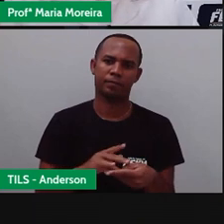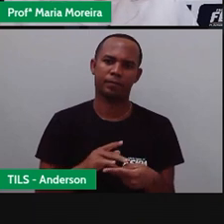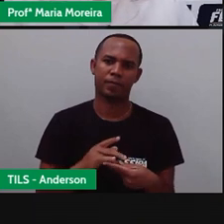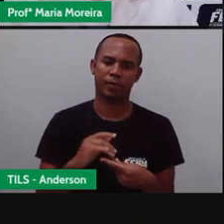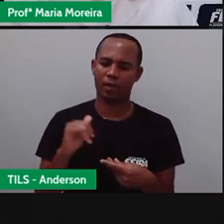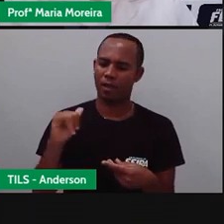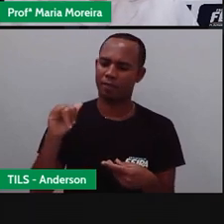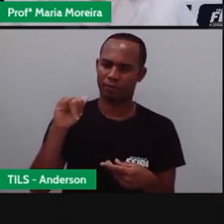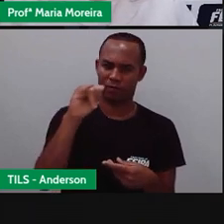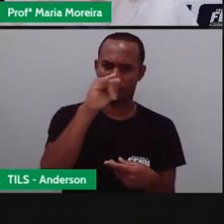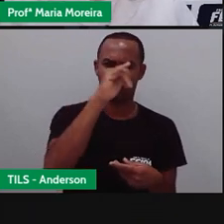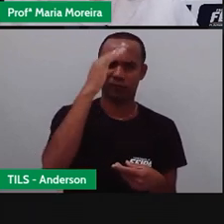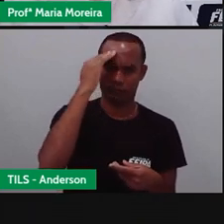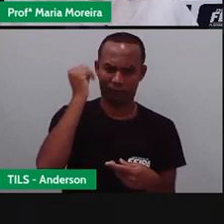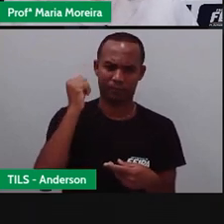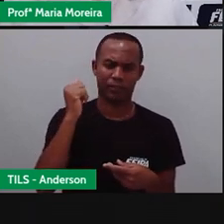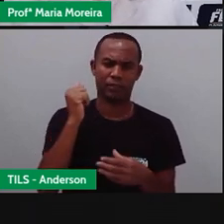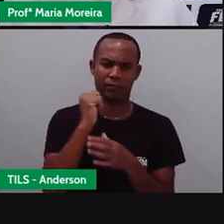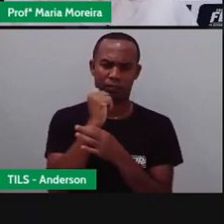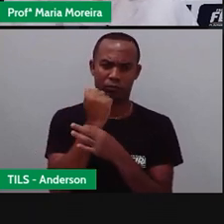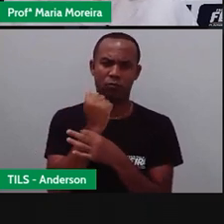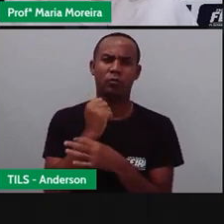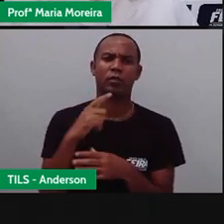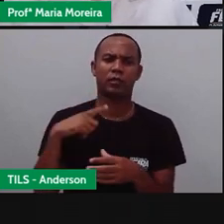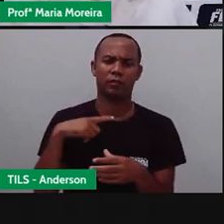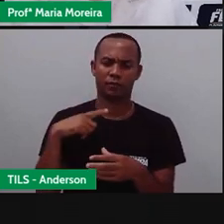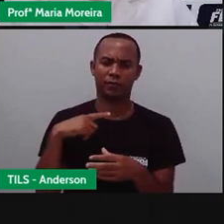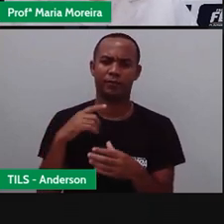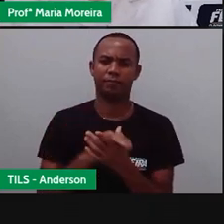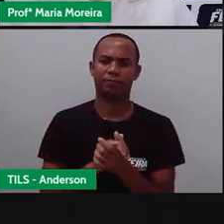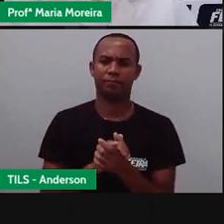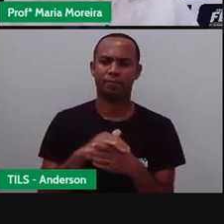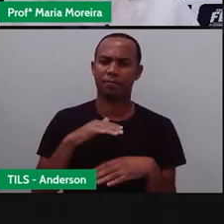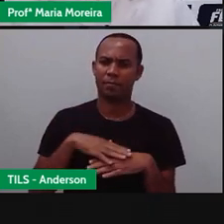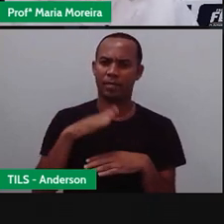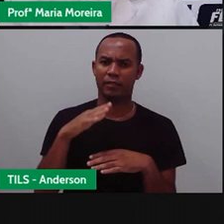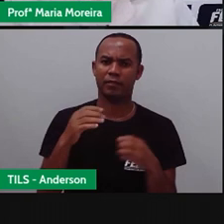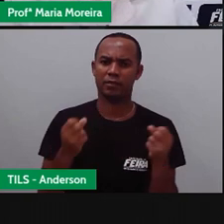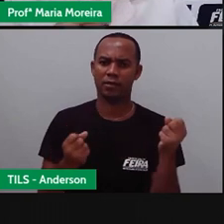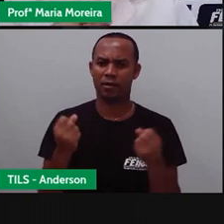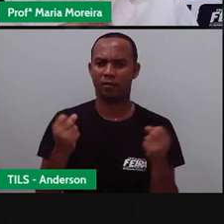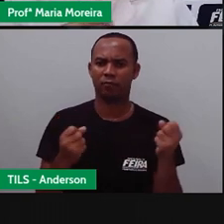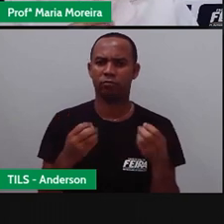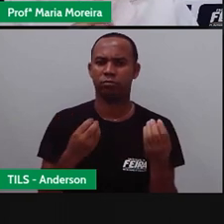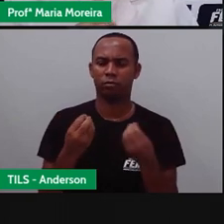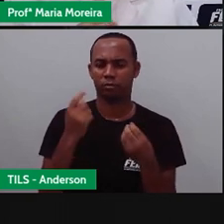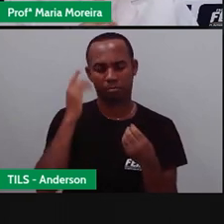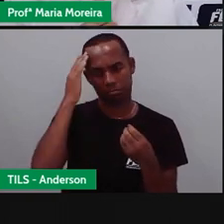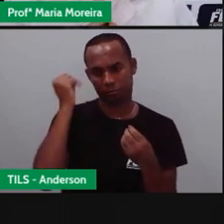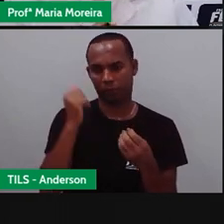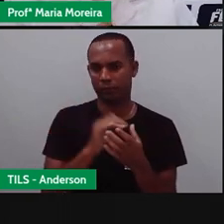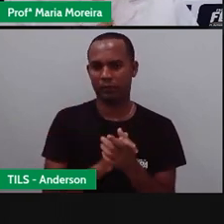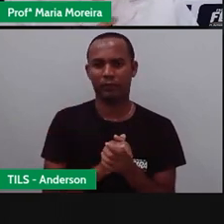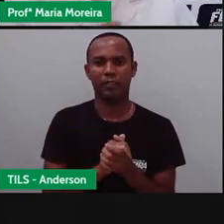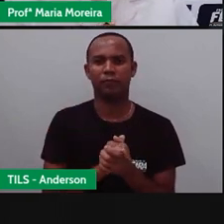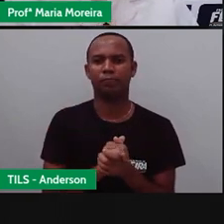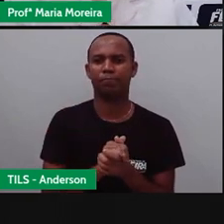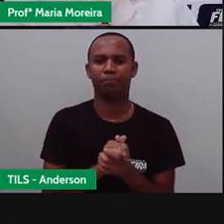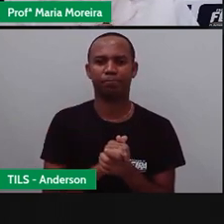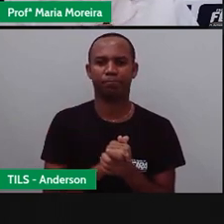do avião, eu sabia que ele era seguro, que era muito mais seguro andar de avião do que de carro. Mas a do elevador, não sabia. Você sabia, Anderson?